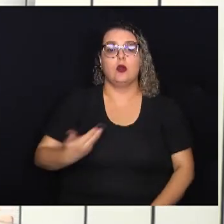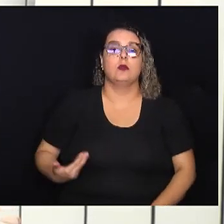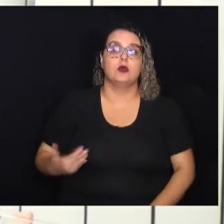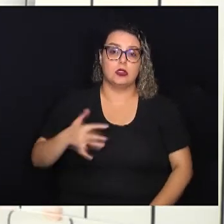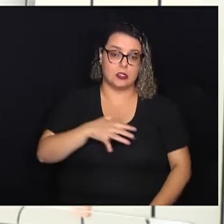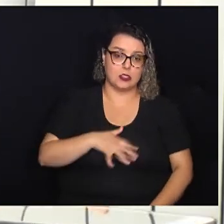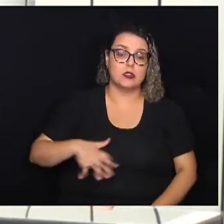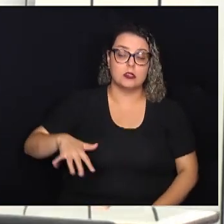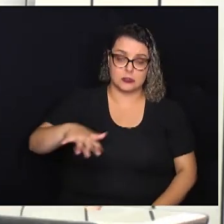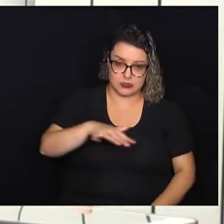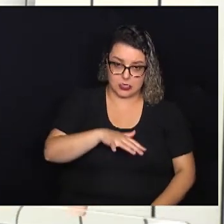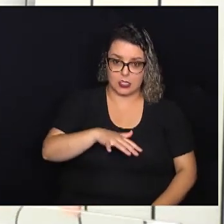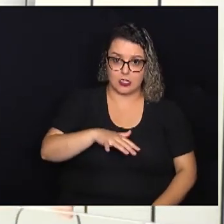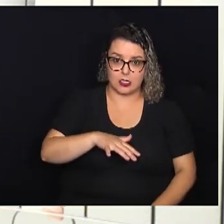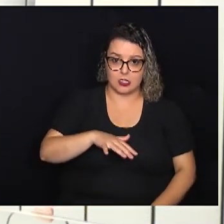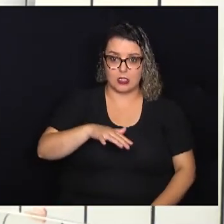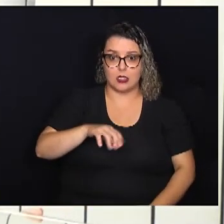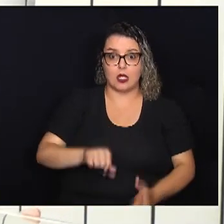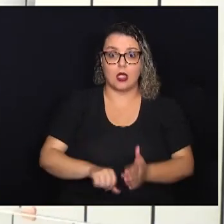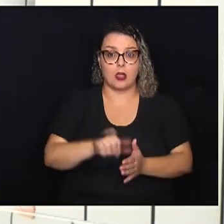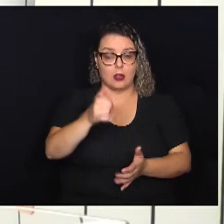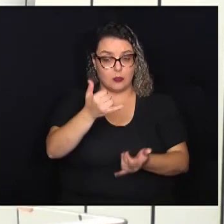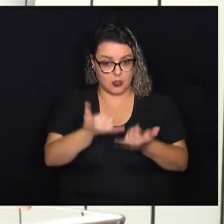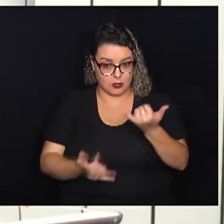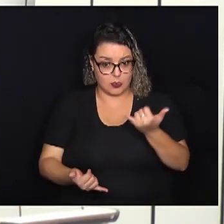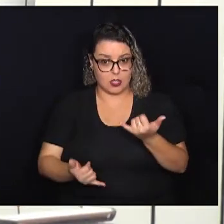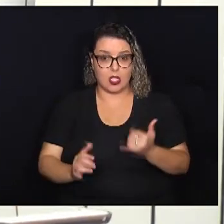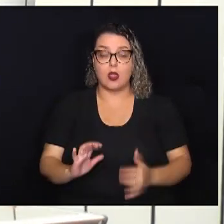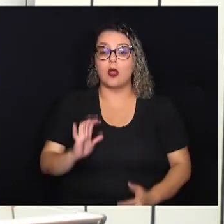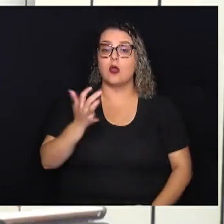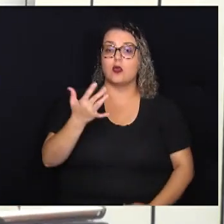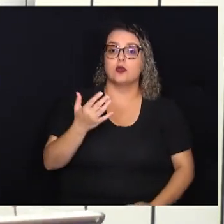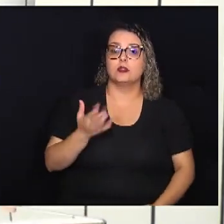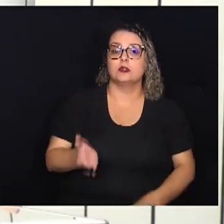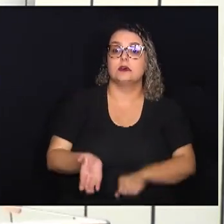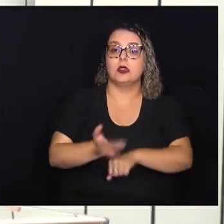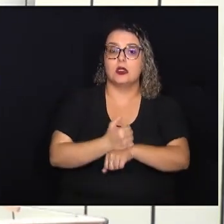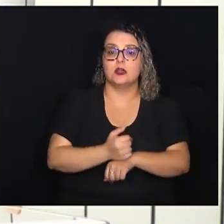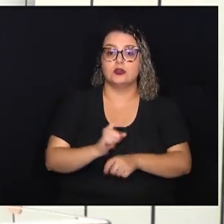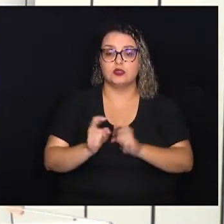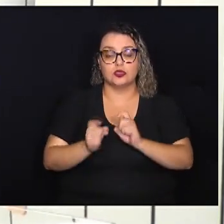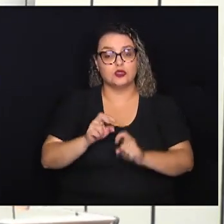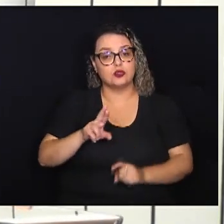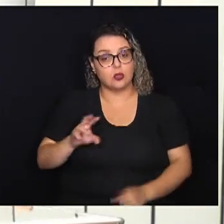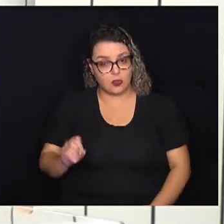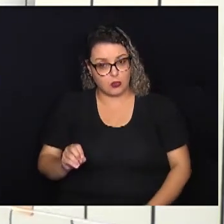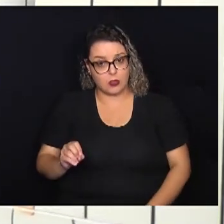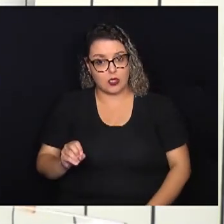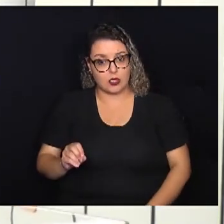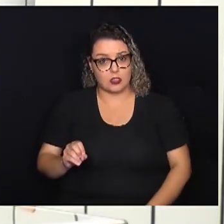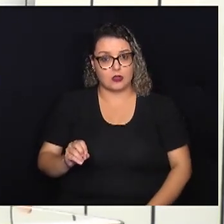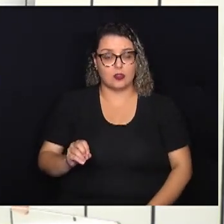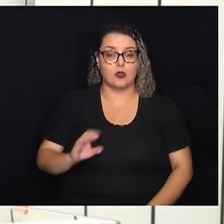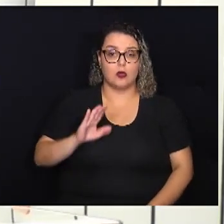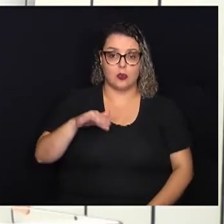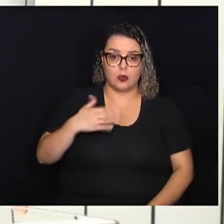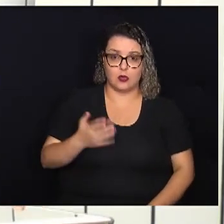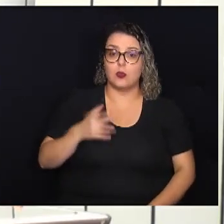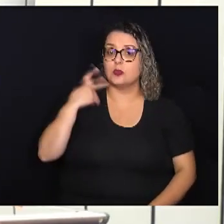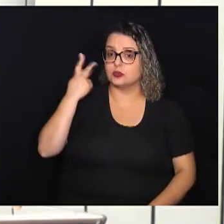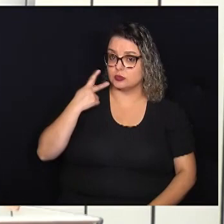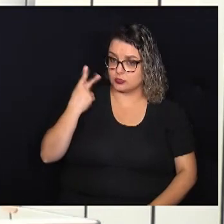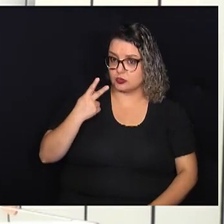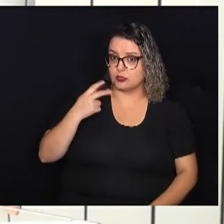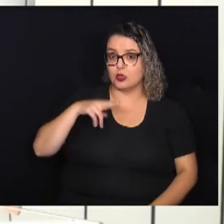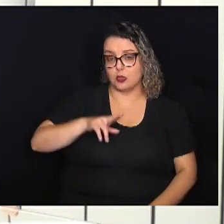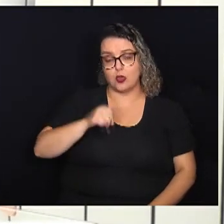área. A chamada primeira parte ocorre sempre antes de uma reunião ordinária, quando um vereador